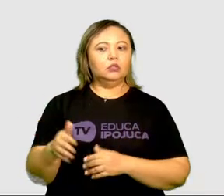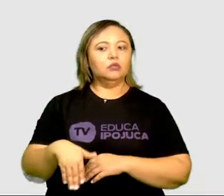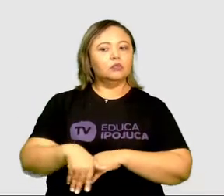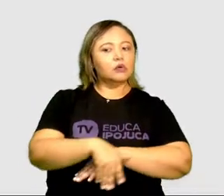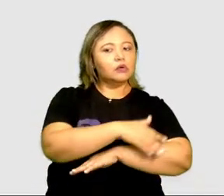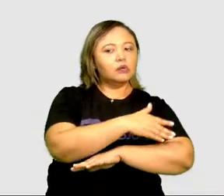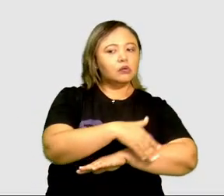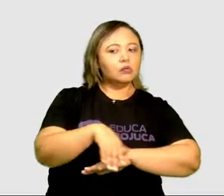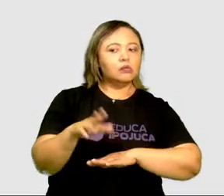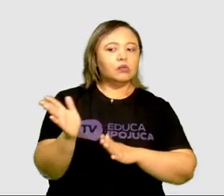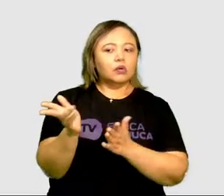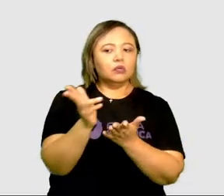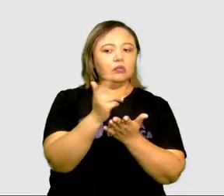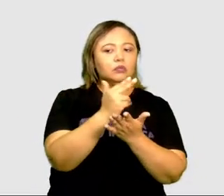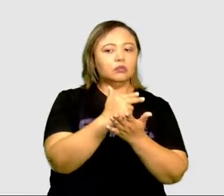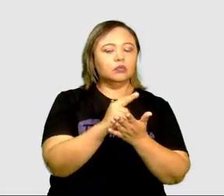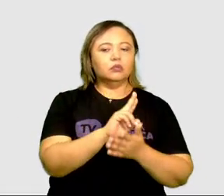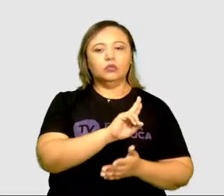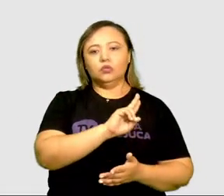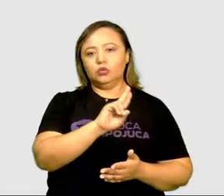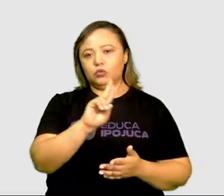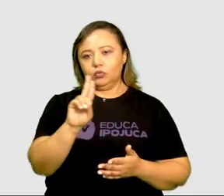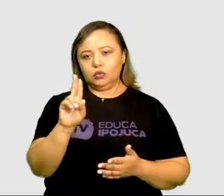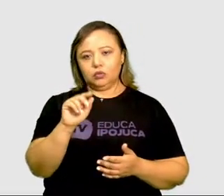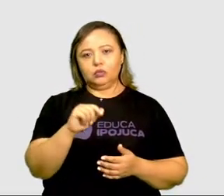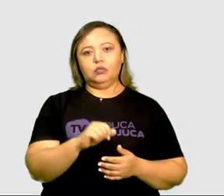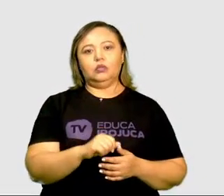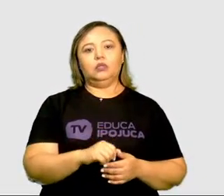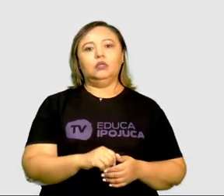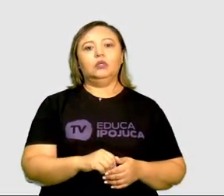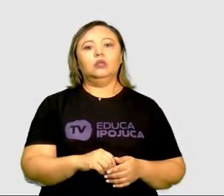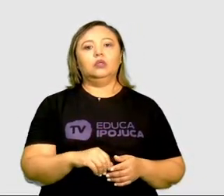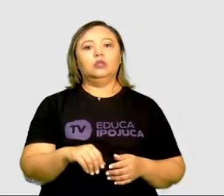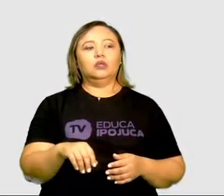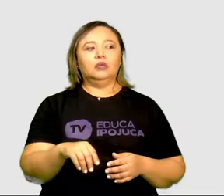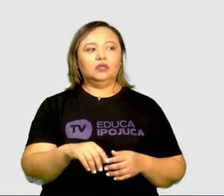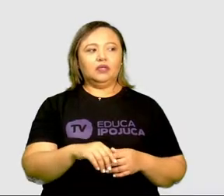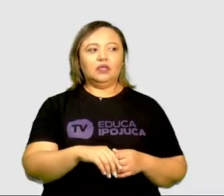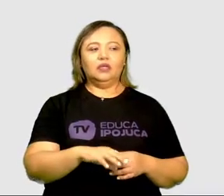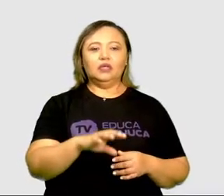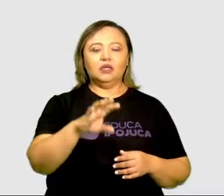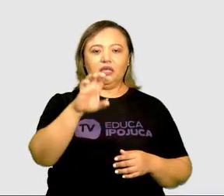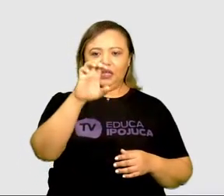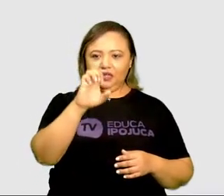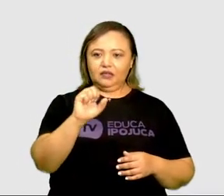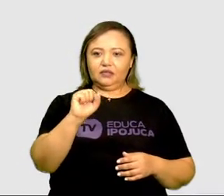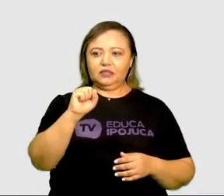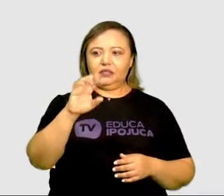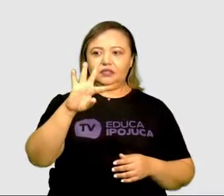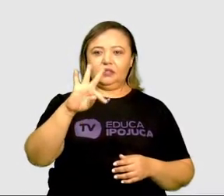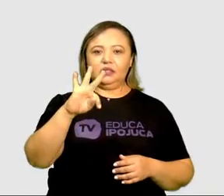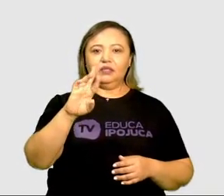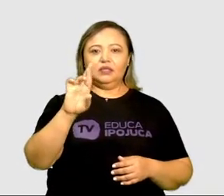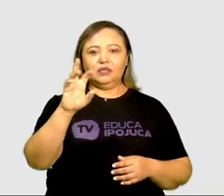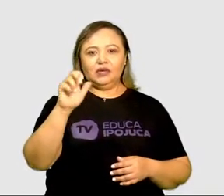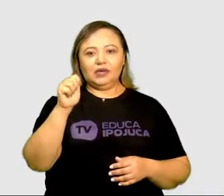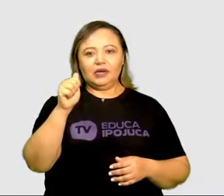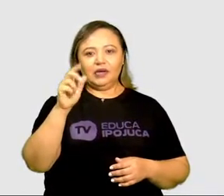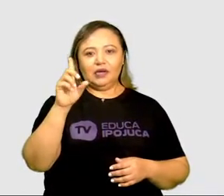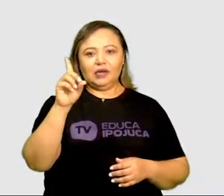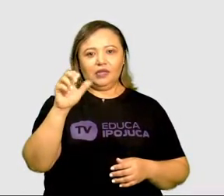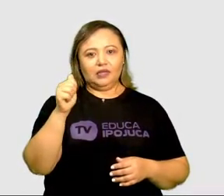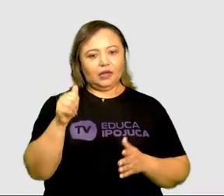e o nome desta rua é Rua Estrada da Batalha. Observe que a palavra